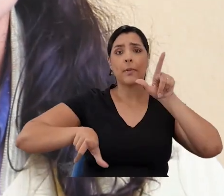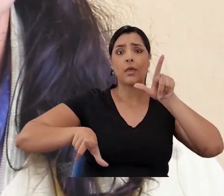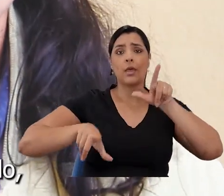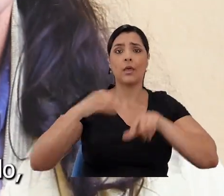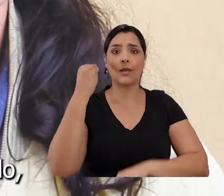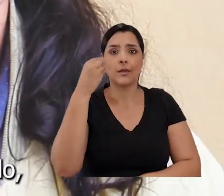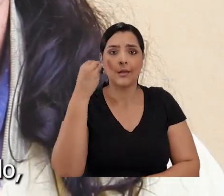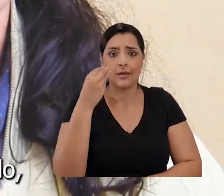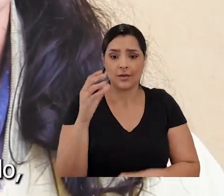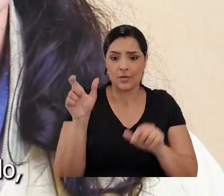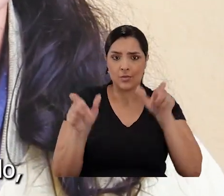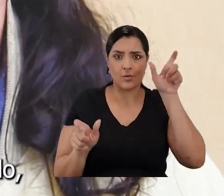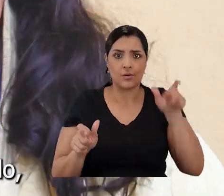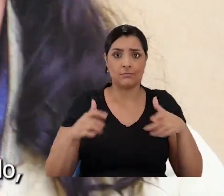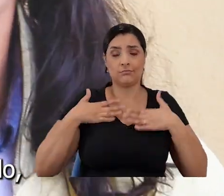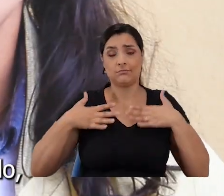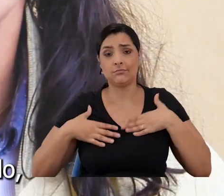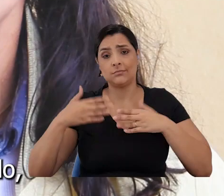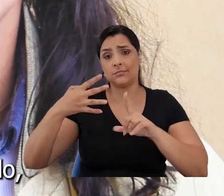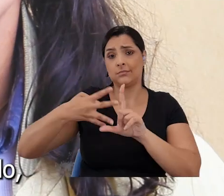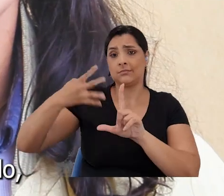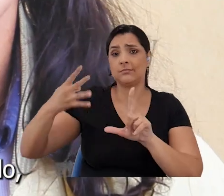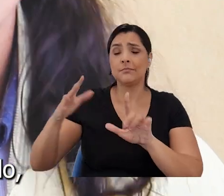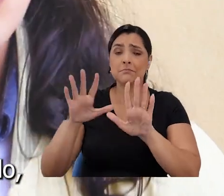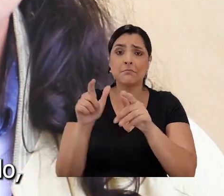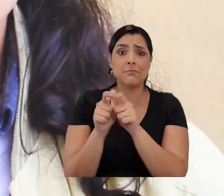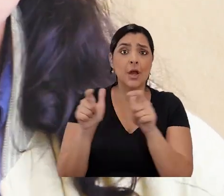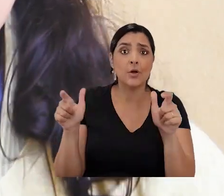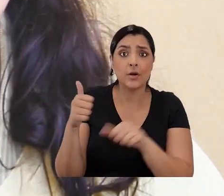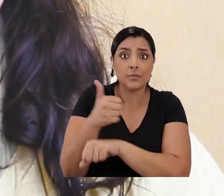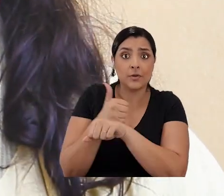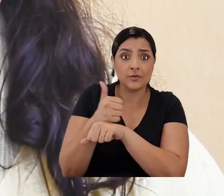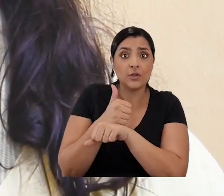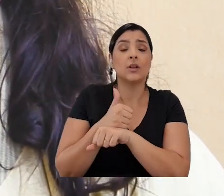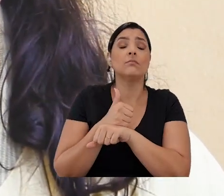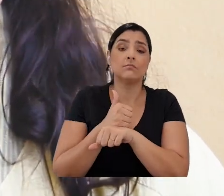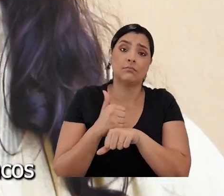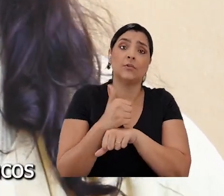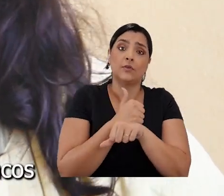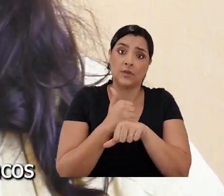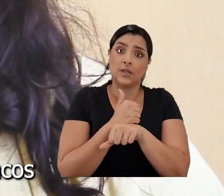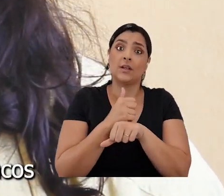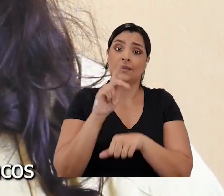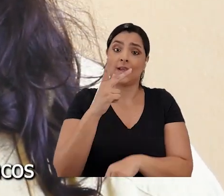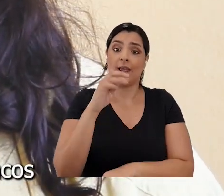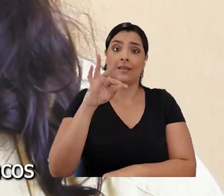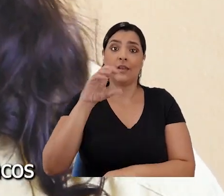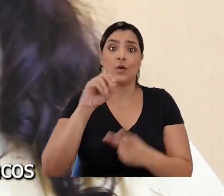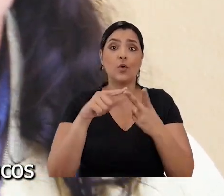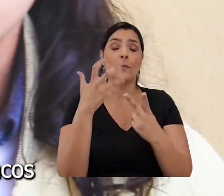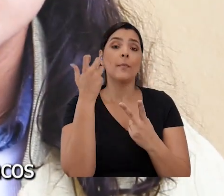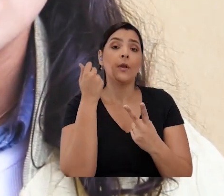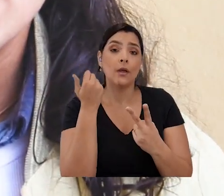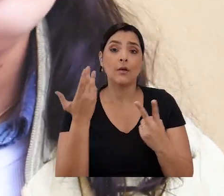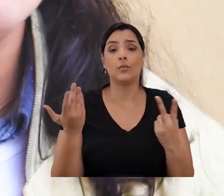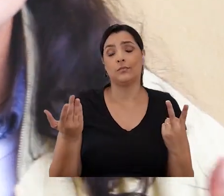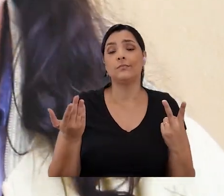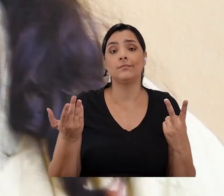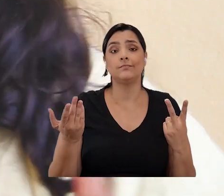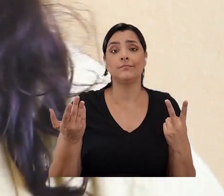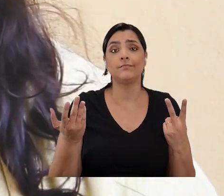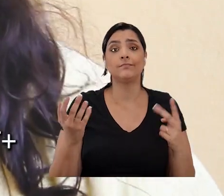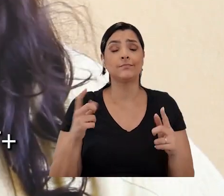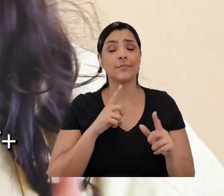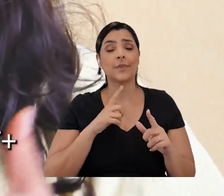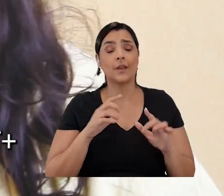discrepância na experimentação desses corpos. Na qual LGBT, por exemplo, boa parte dos profissionais são profissionais heterossexuais e brancos. Isso